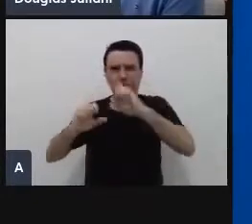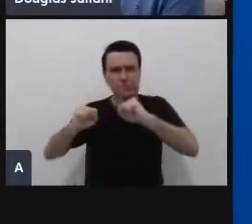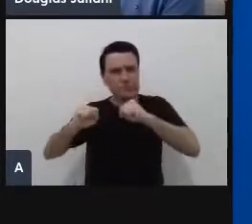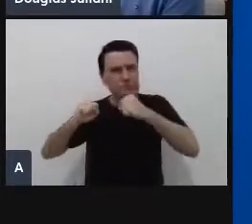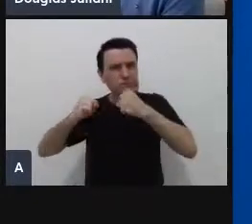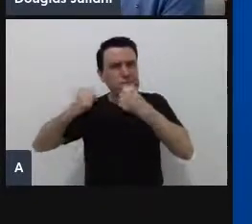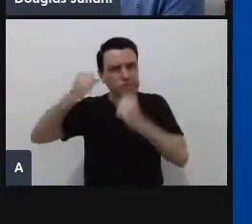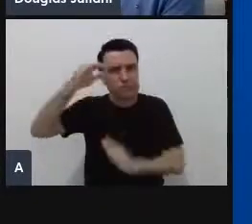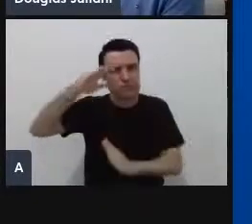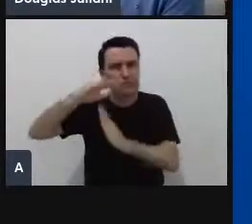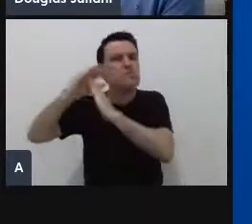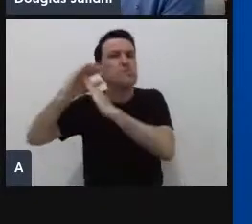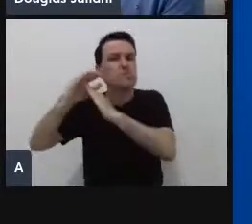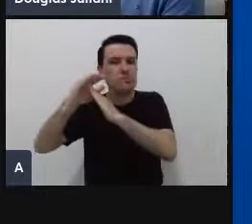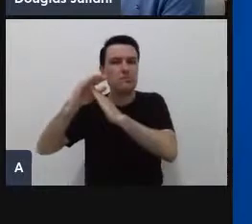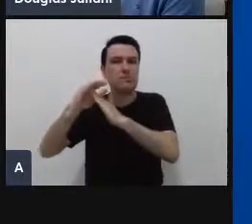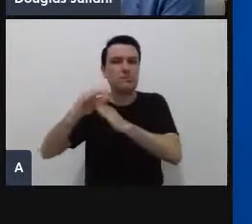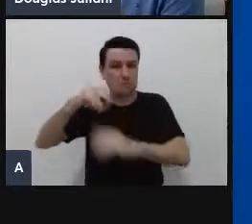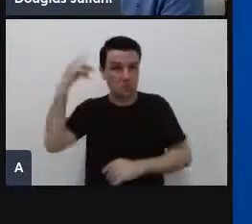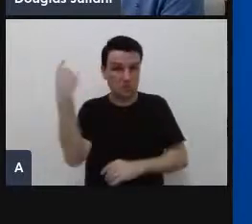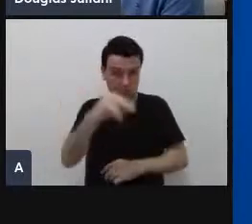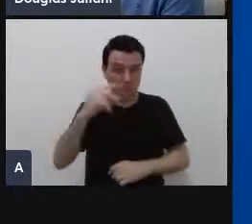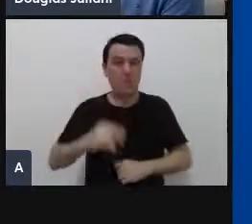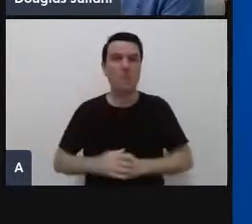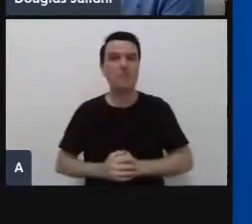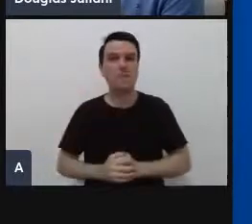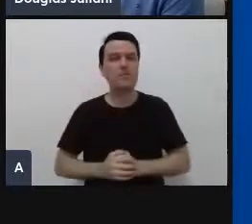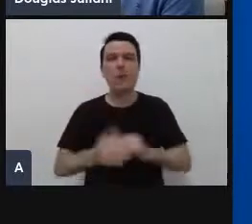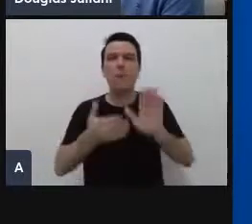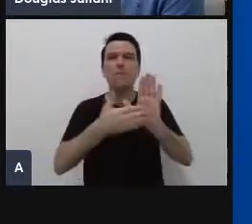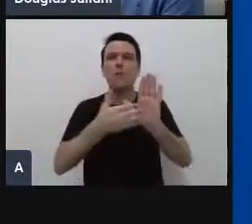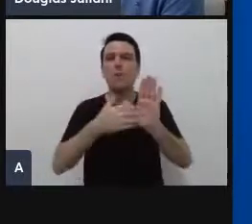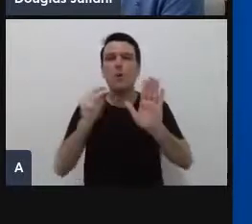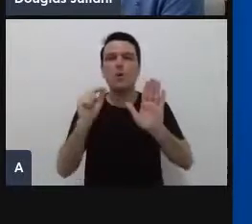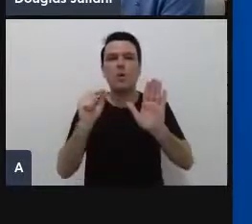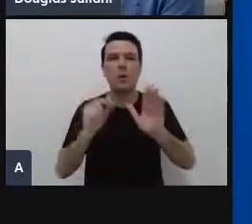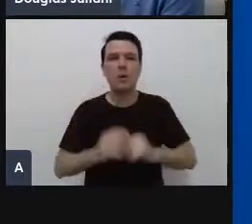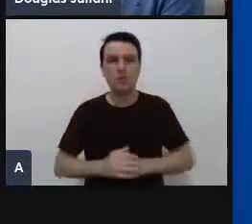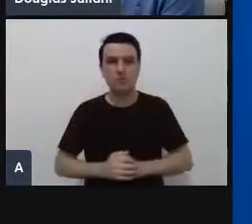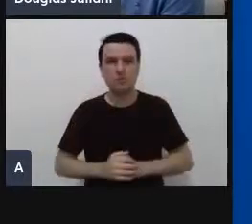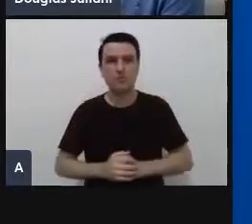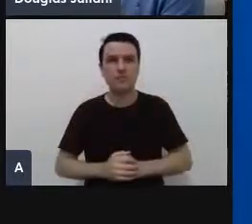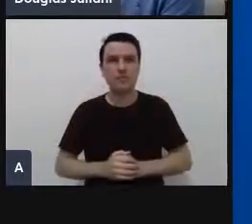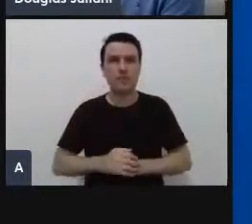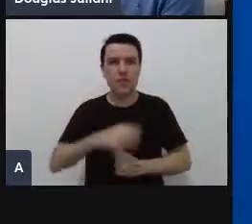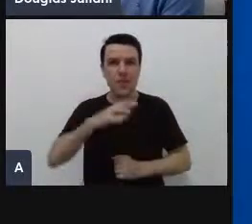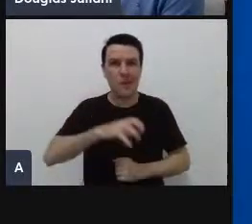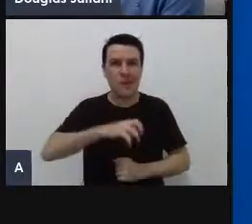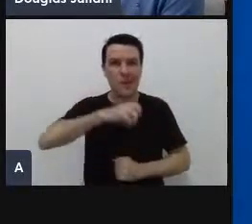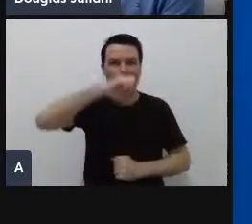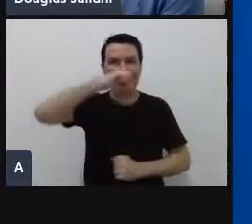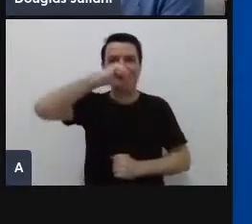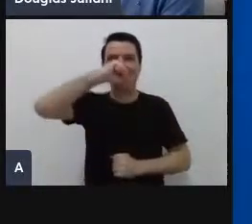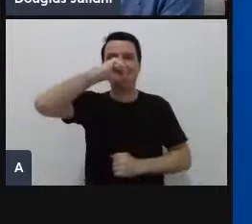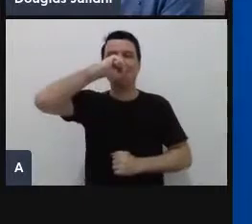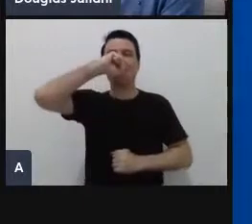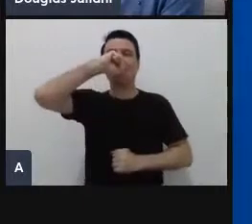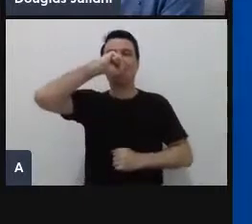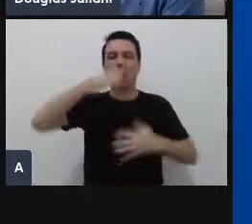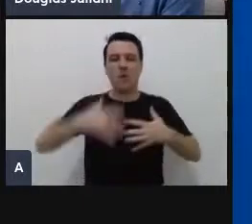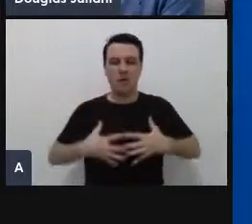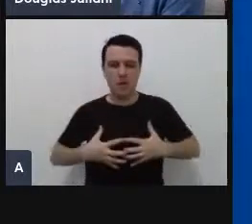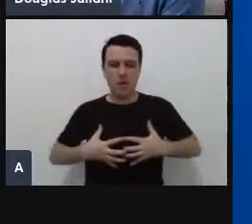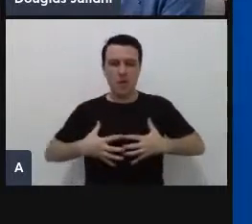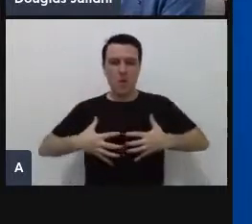Bora, Josué? Então vamos fazer juntos, tá? A proposta é a seguinte. Vamos respirar fundo nesse momento. Se vocês